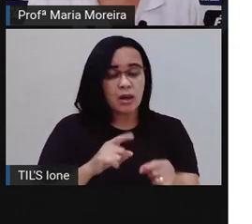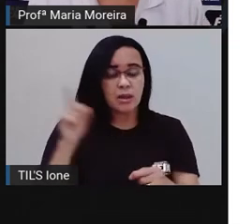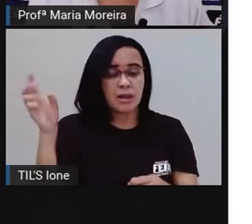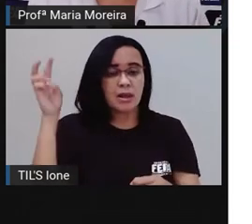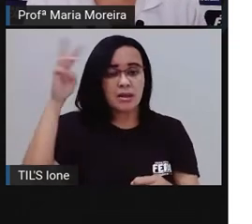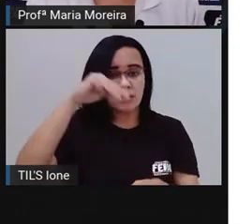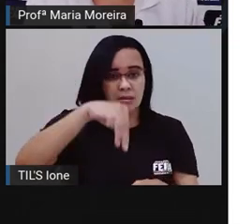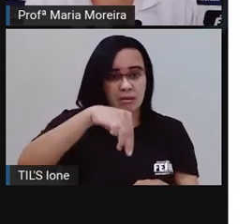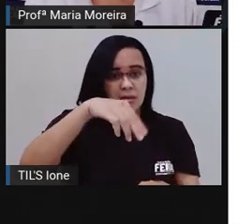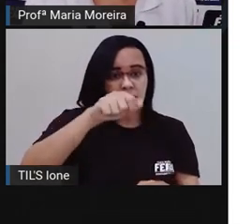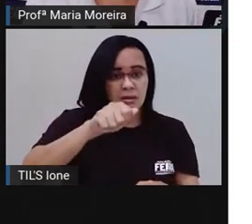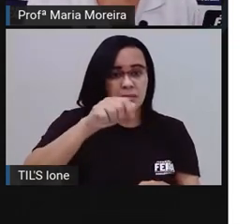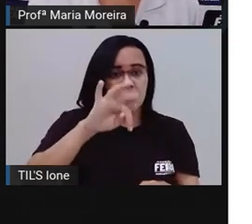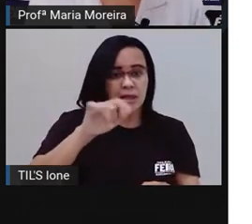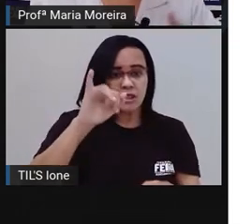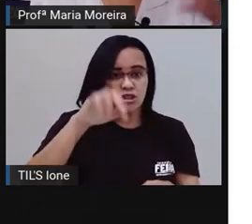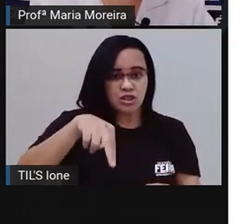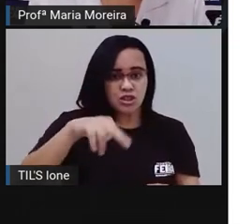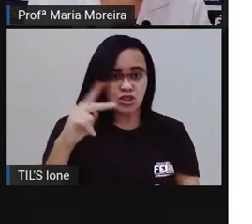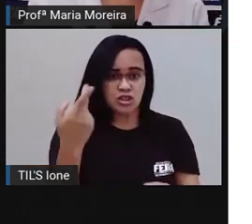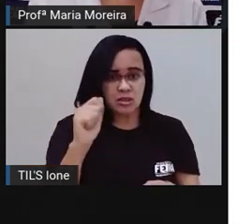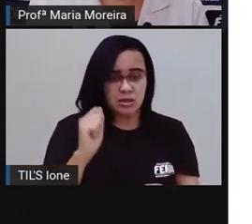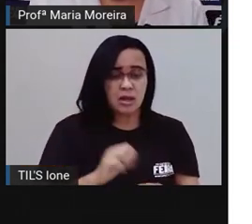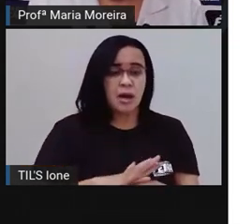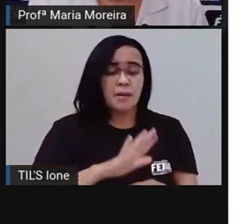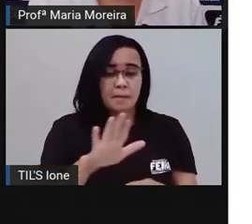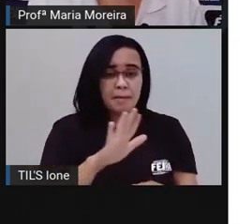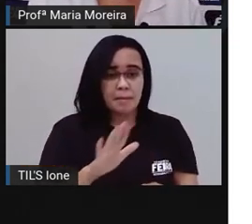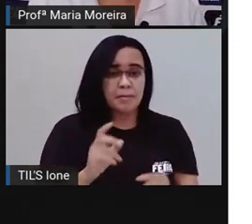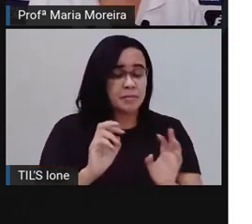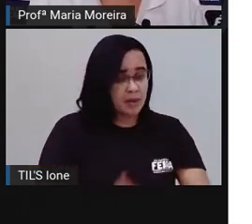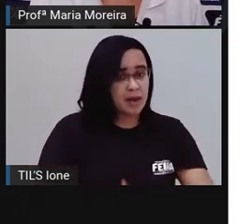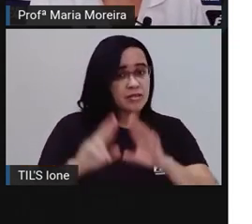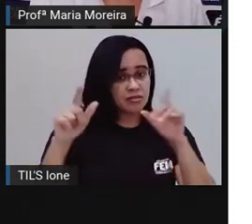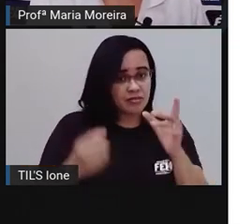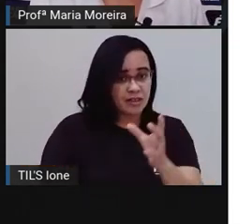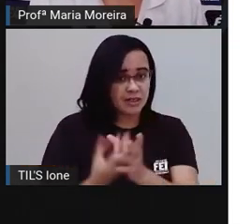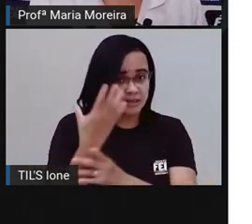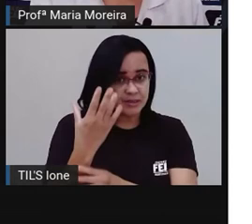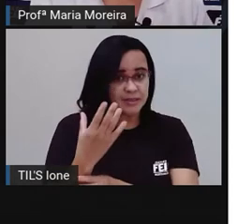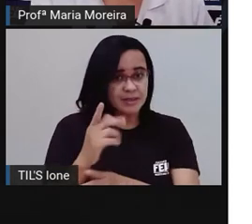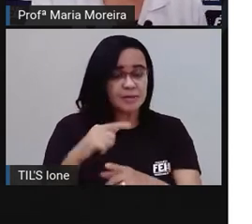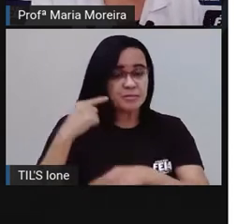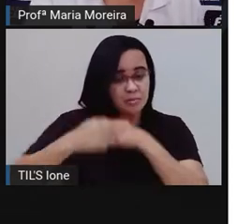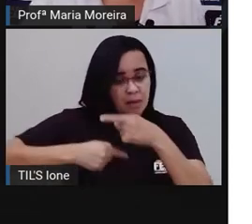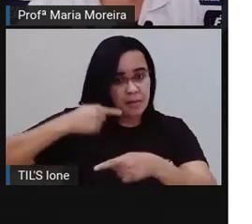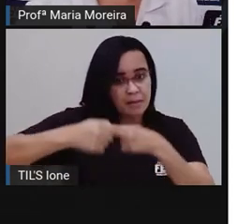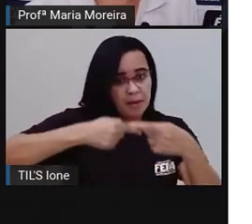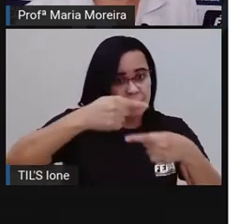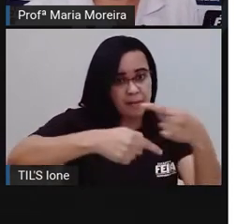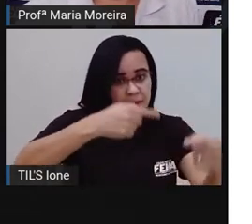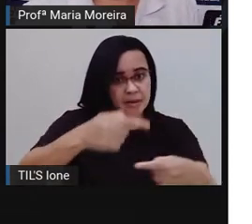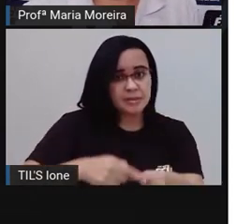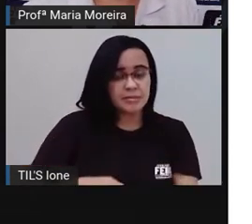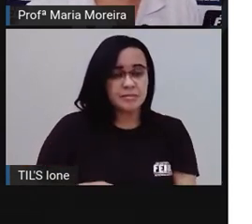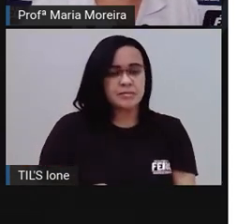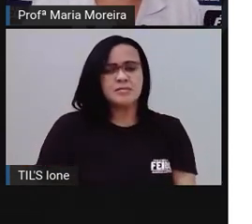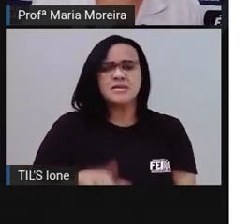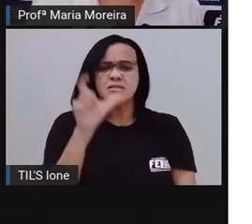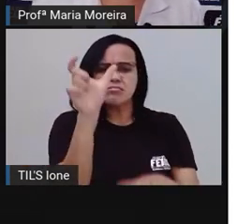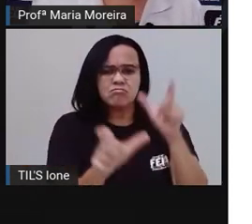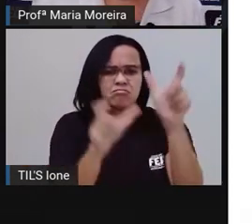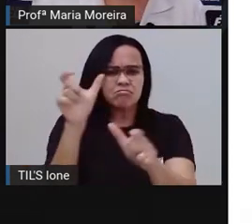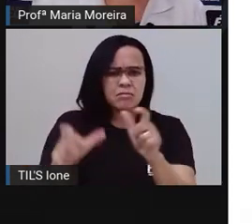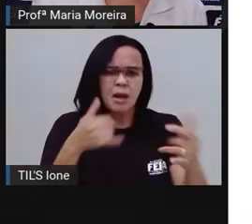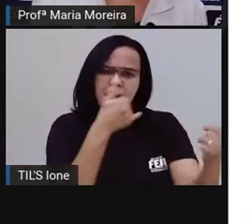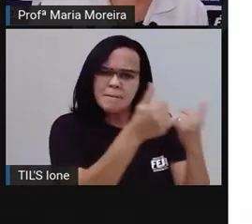mas não é quilombola, tá? Já tem uma outra origem aí. E com quem você se parece? Eu sou